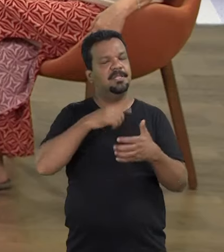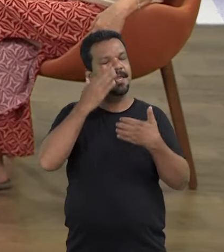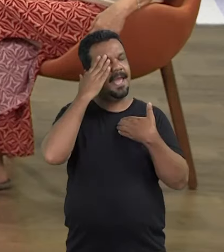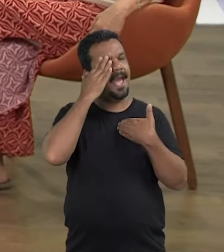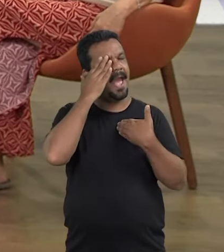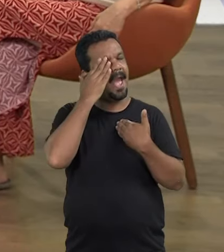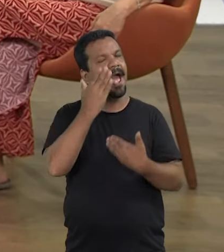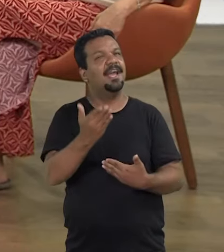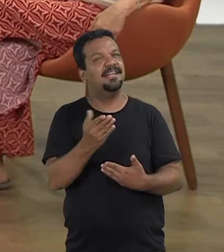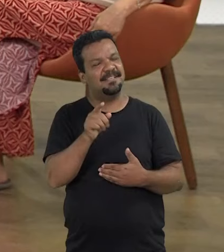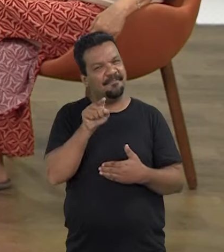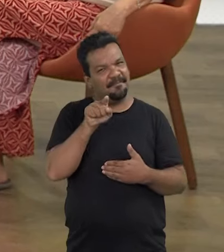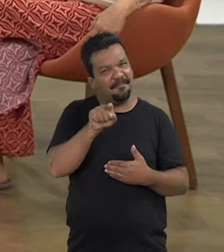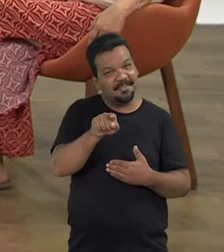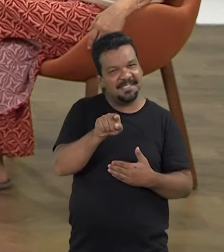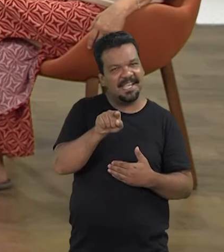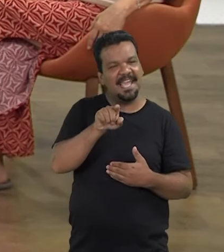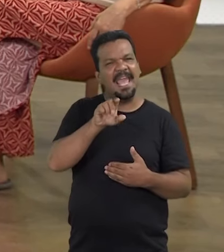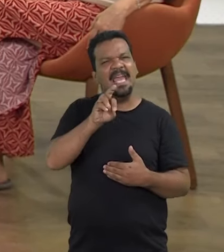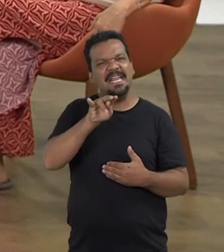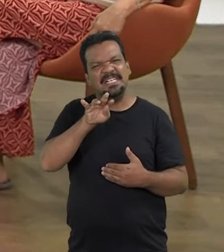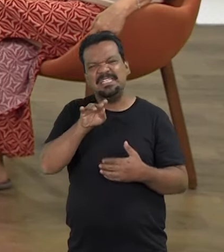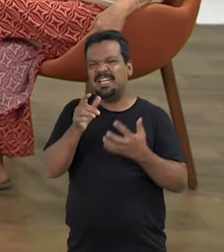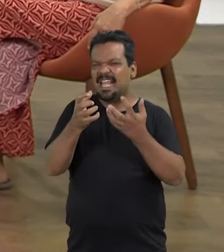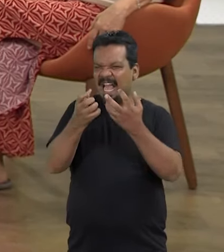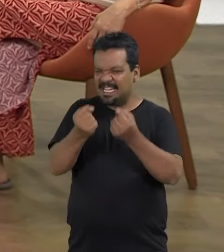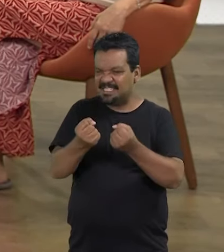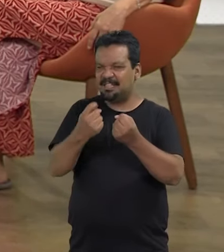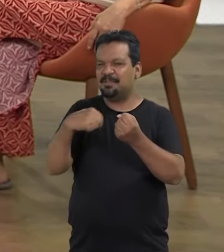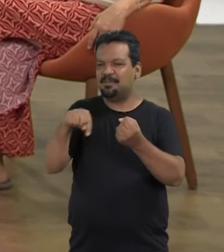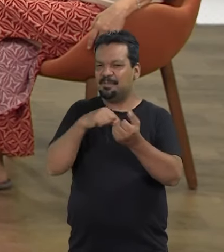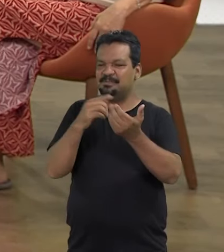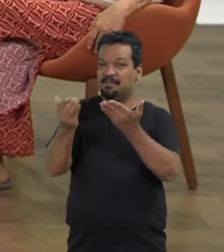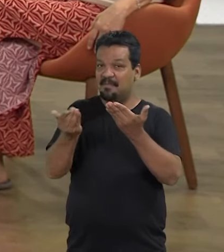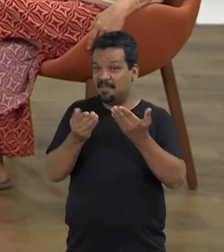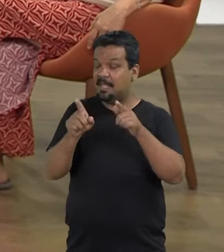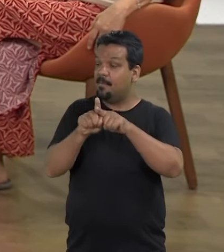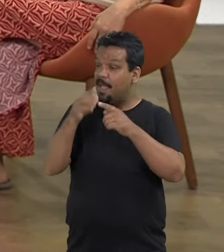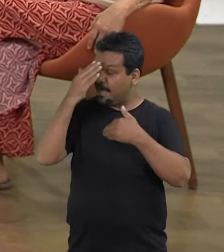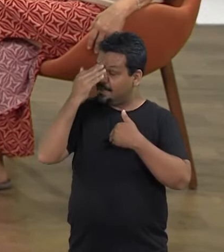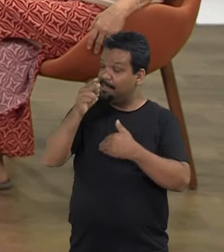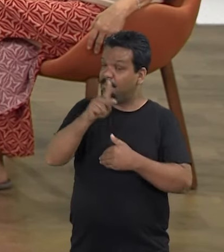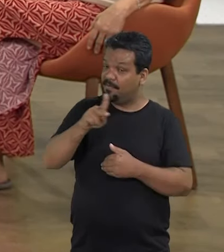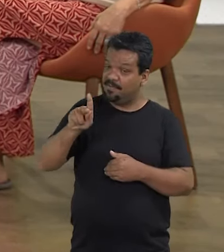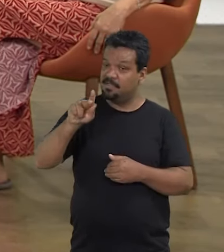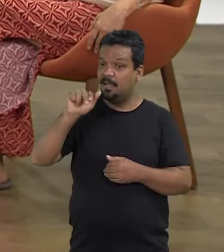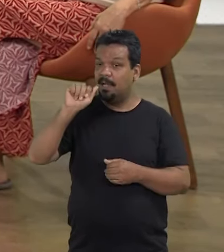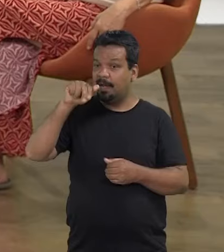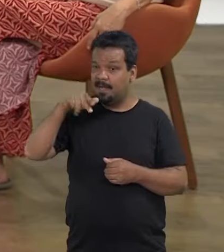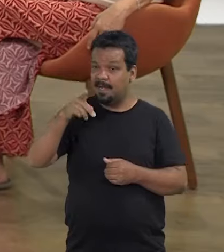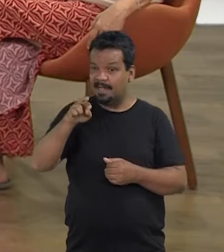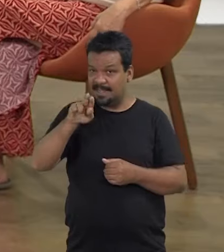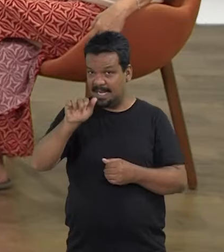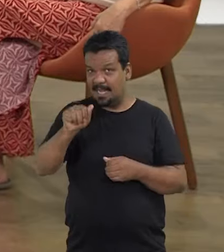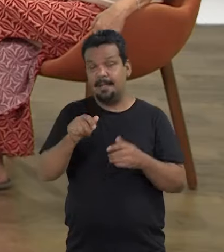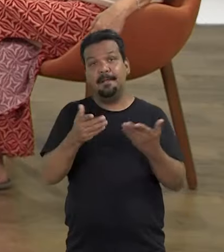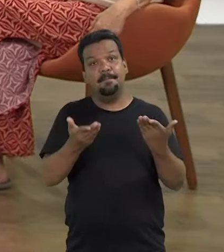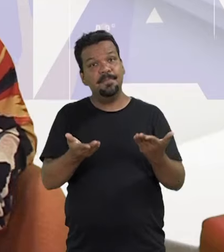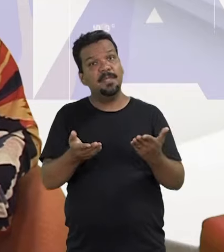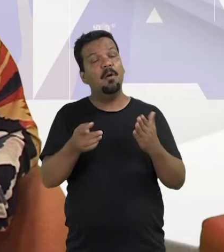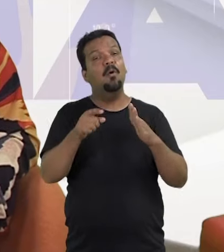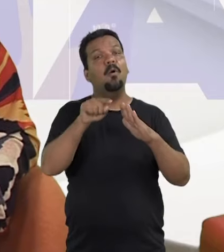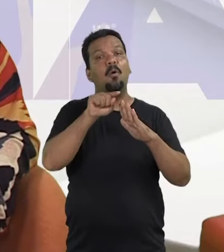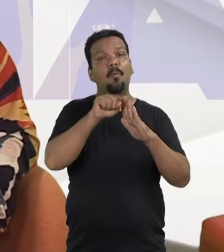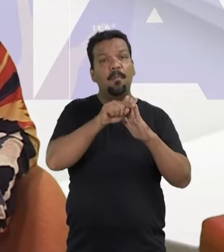Nós queremos agradecer a você, Cristina, por ter aceito o nosso convite. Agradecer também a professora Andréia Trigueiro.